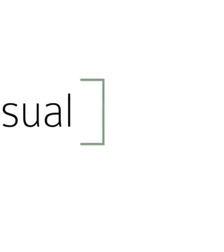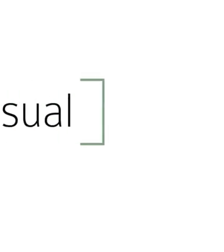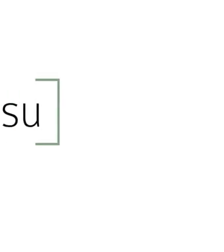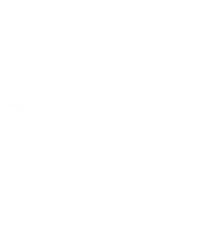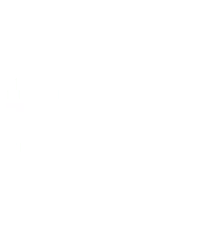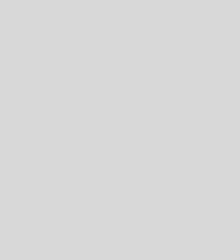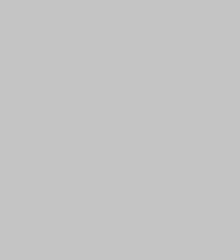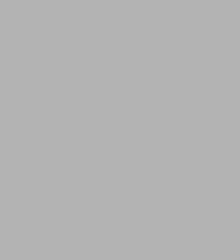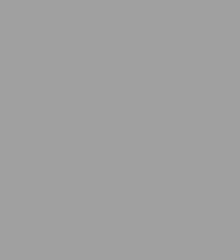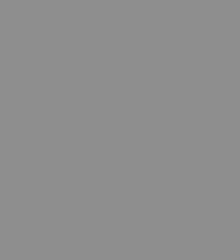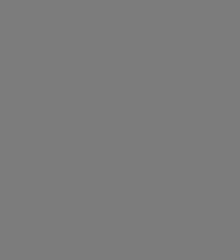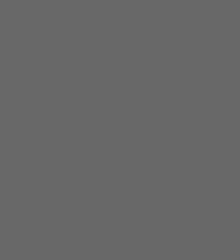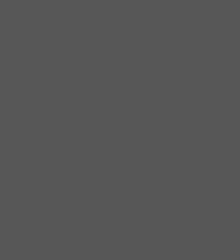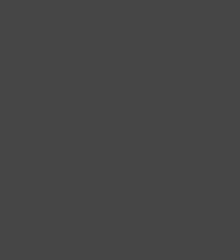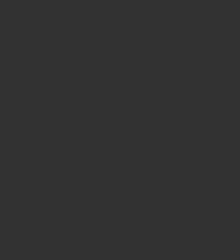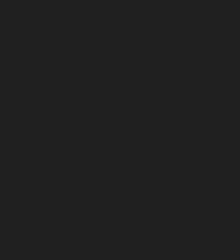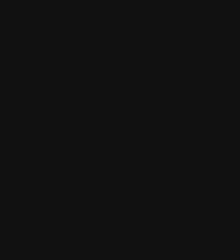O segundo respeito flexibilidade